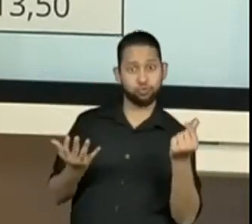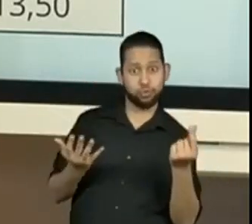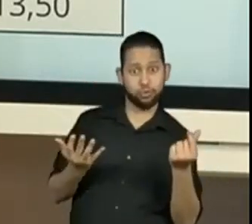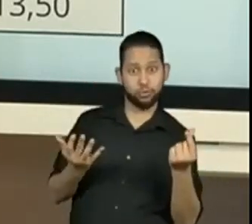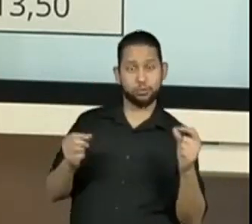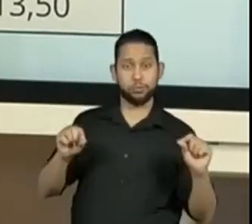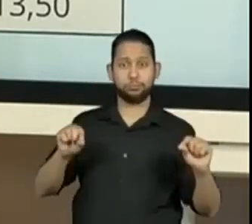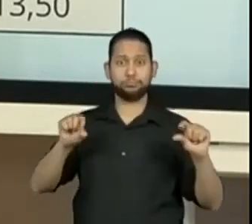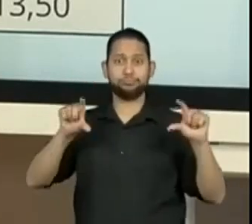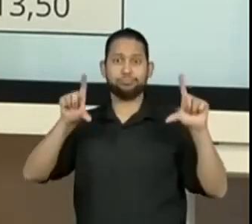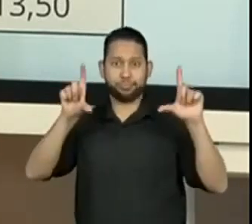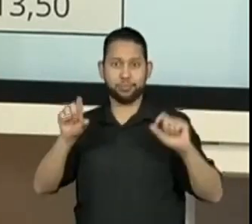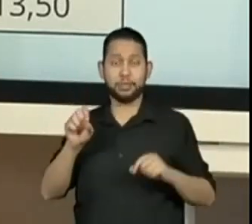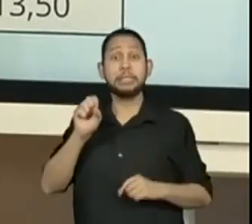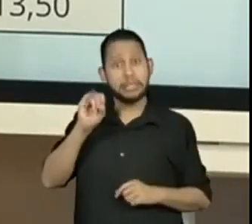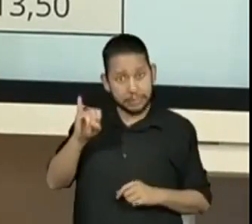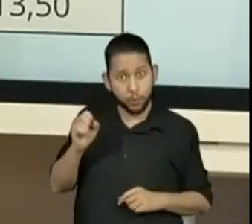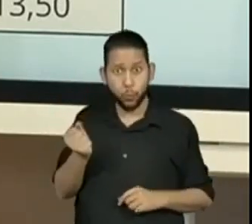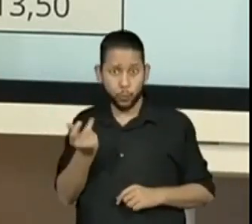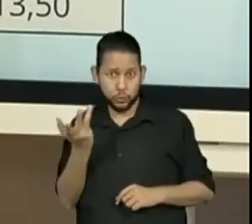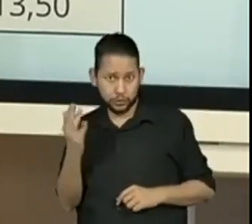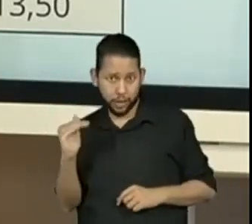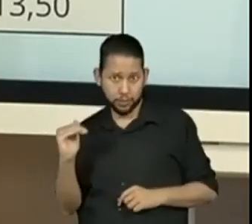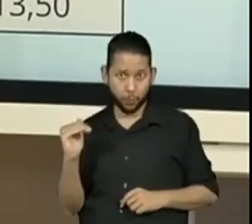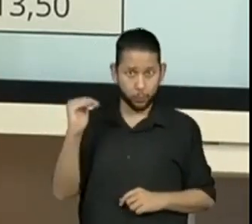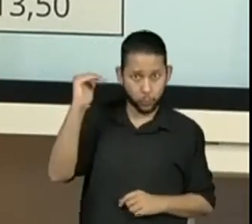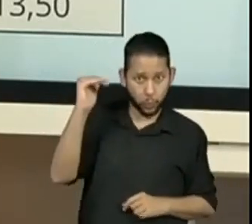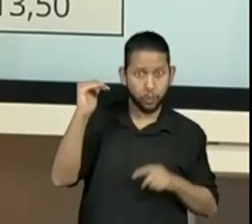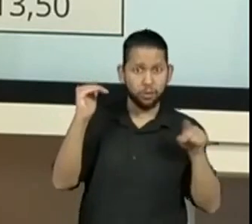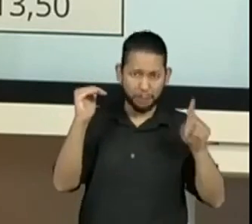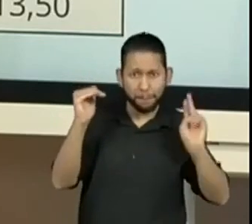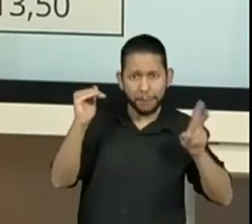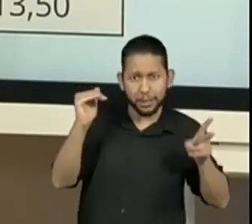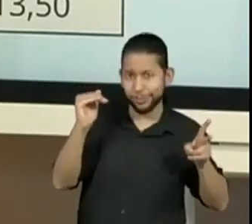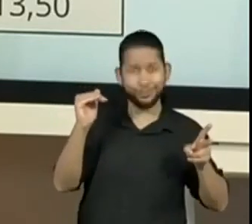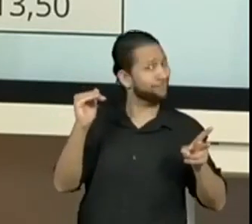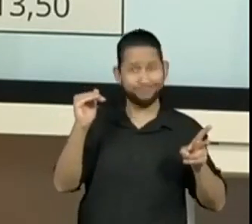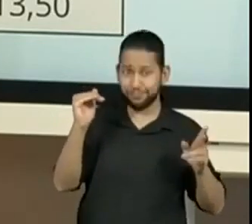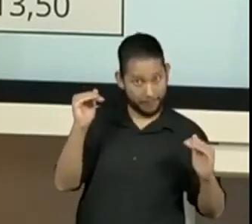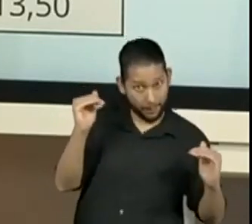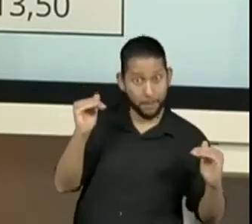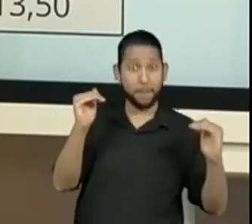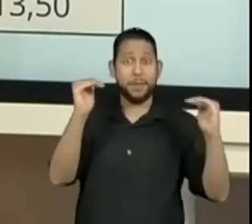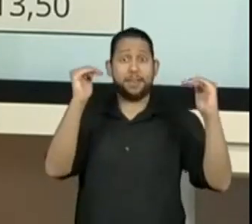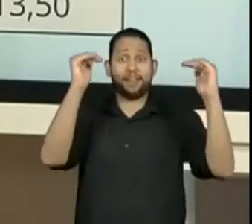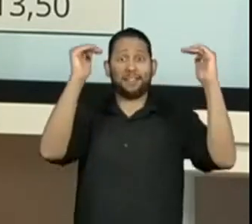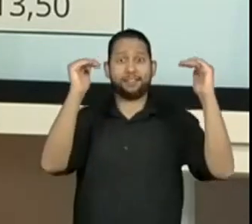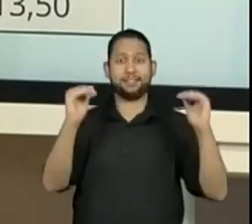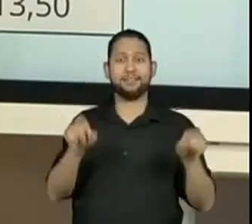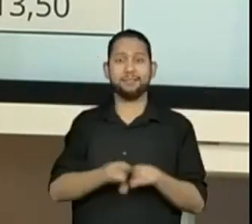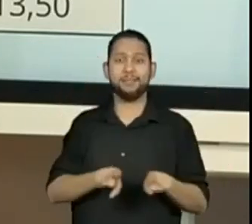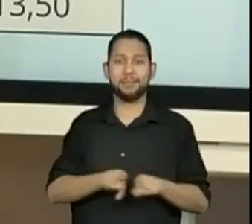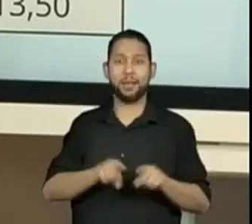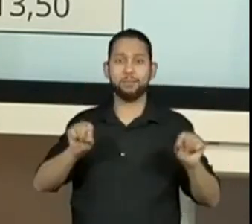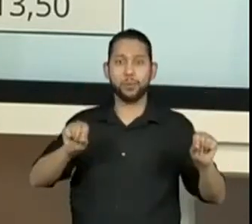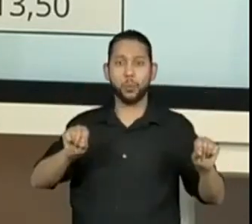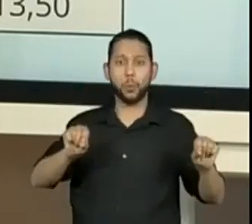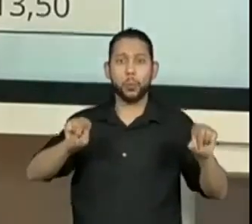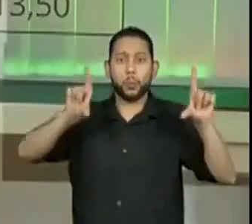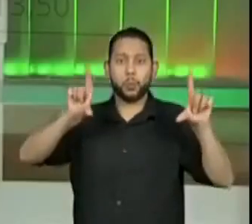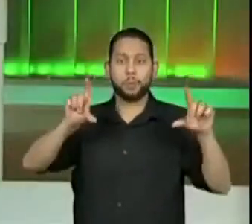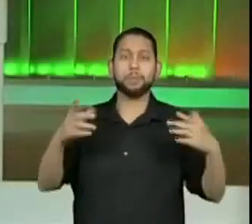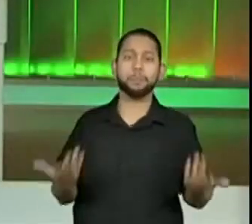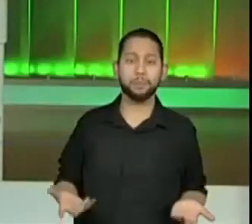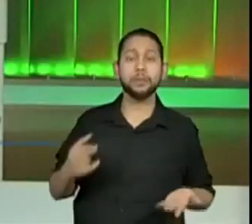Então, quando uma grandeza aumenta, a outra aumenta na mesma proporção. Certo? Até aí é o